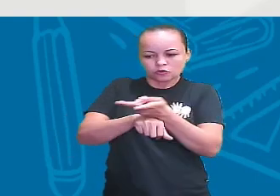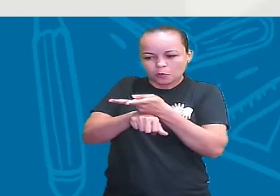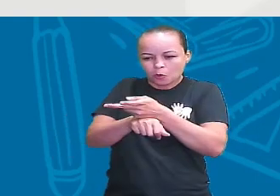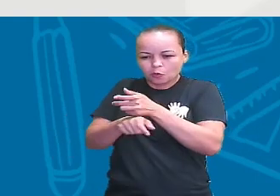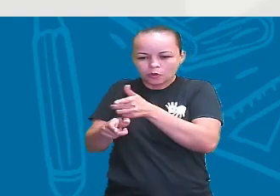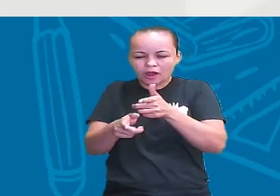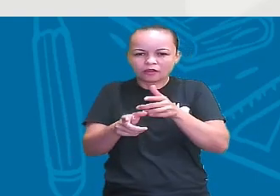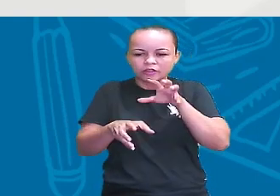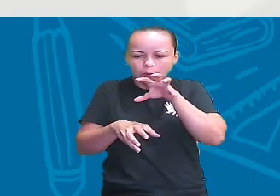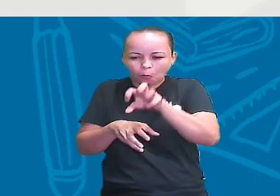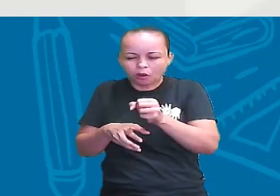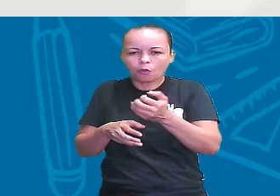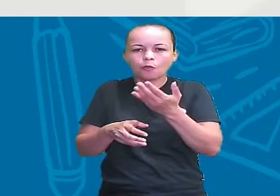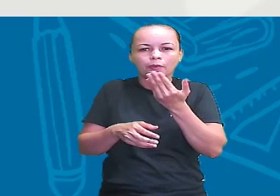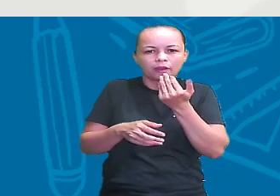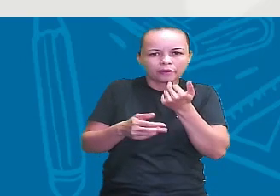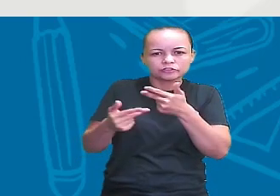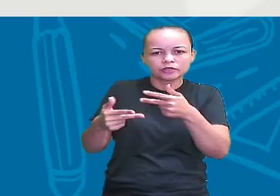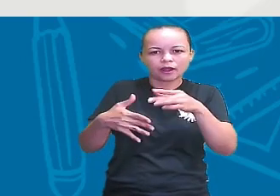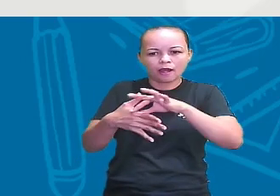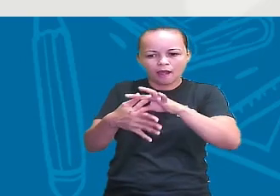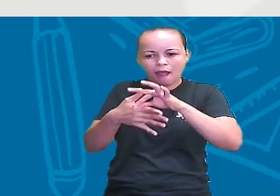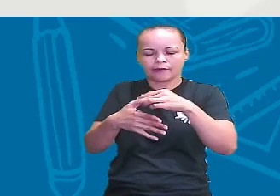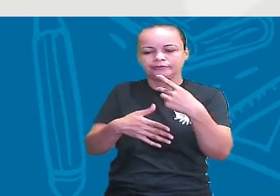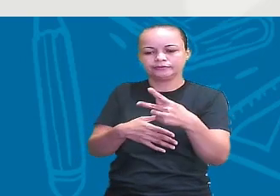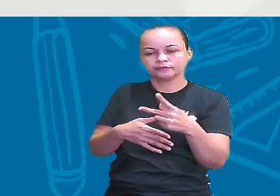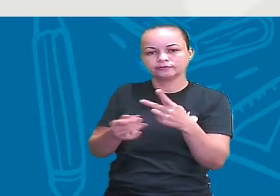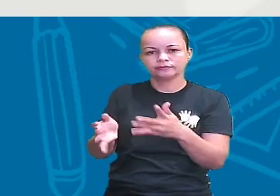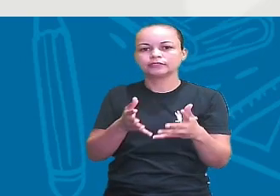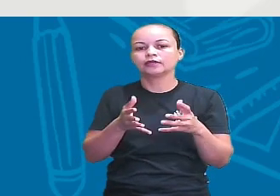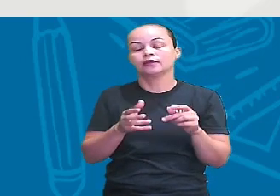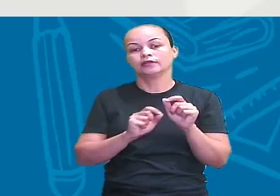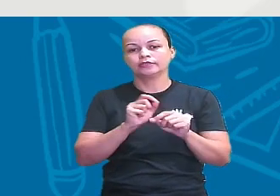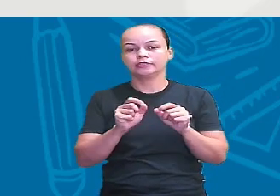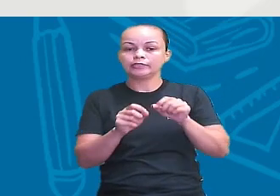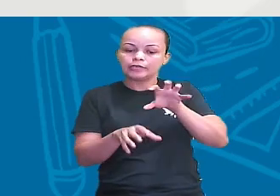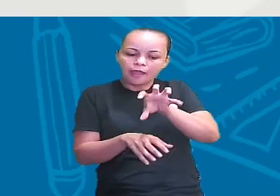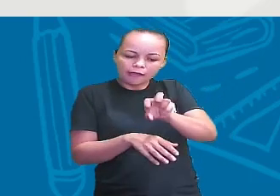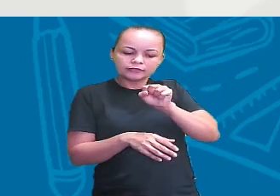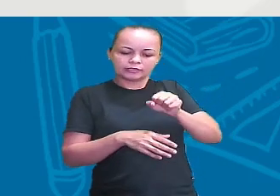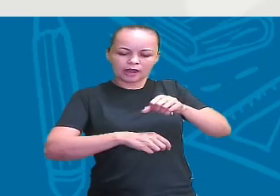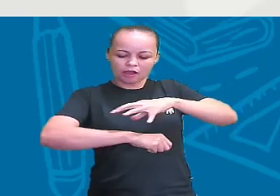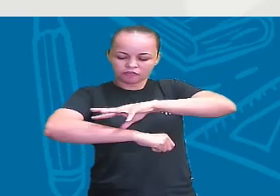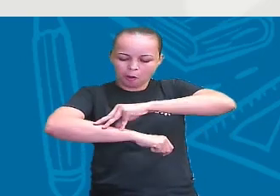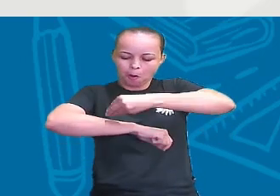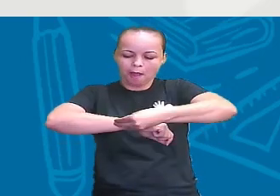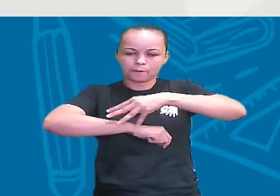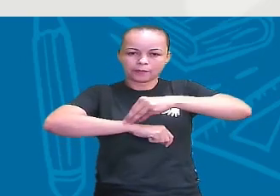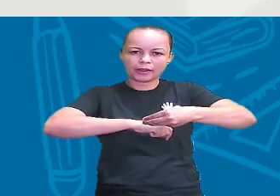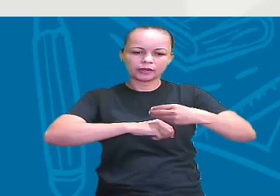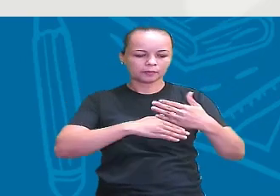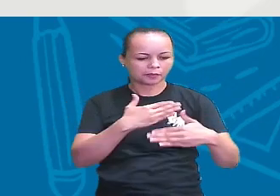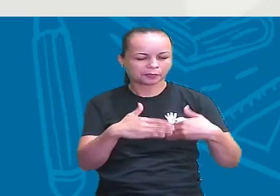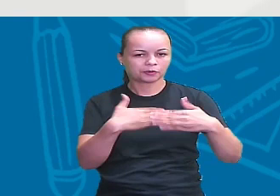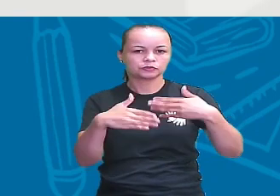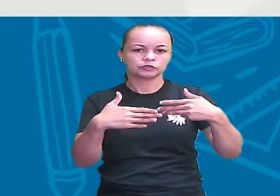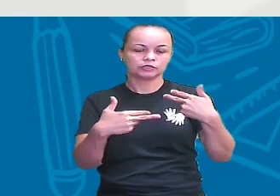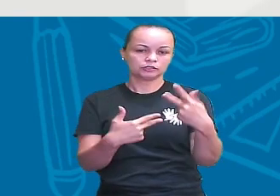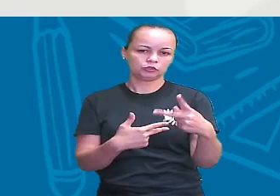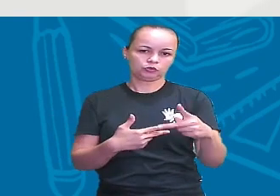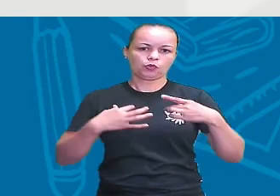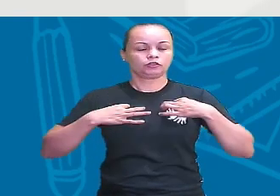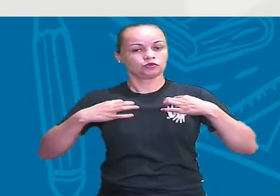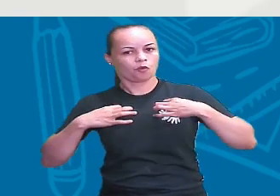suas carnes, ou que retiravam a pele pra poder produzir as suas